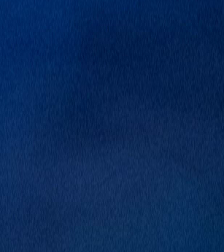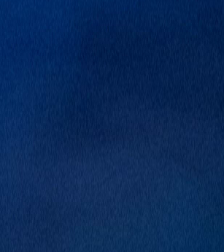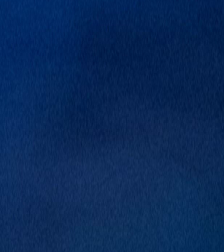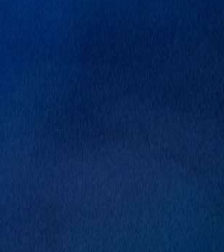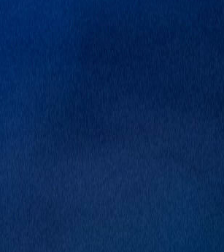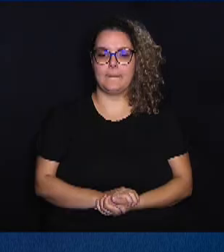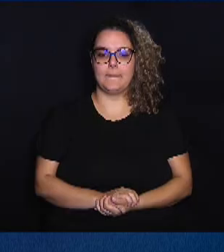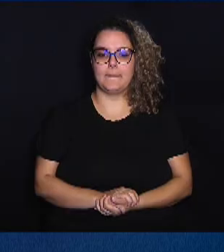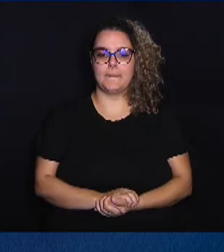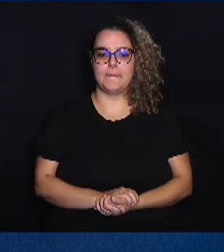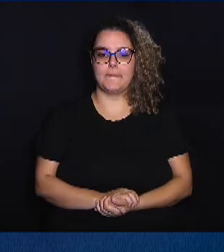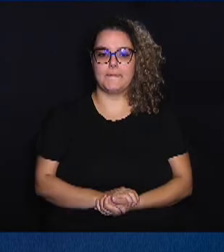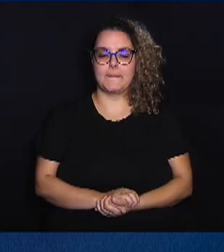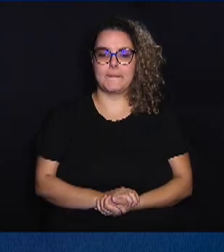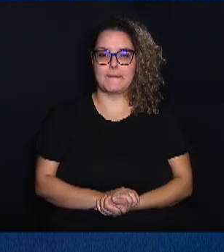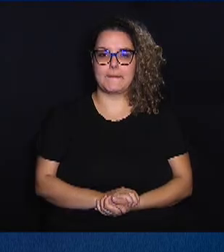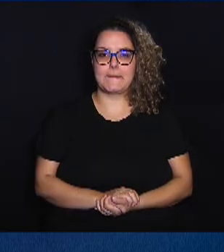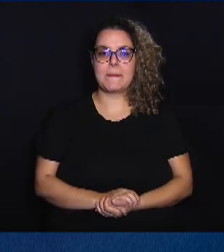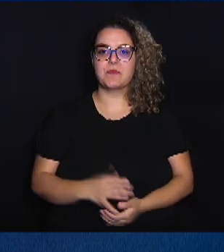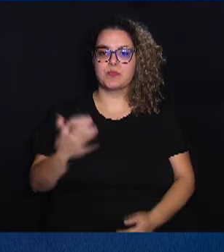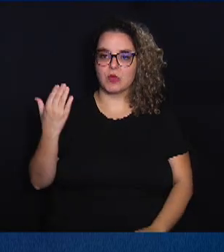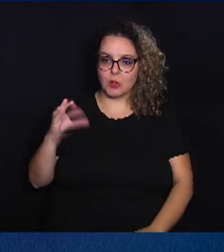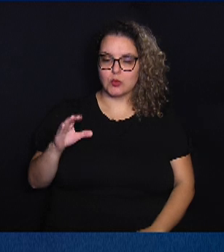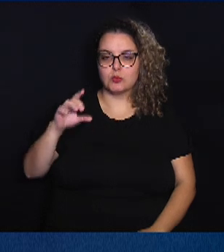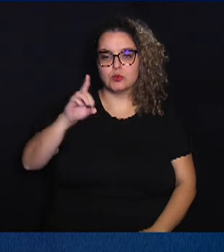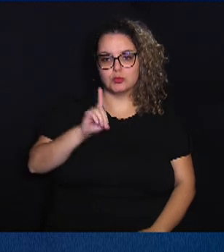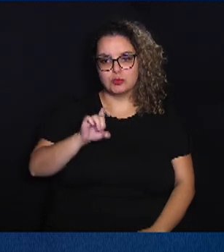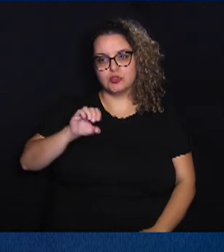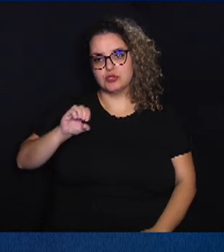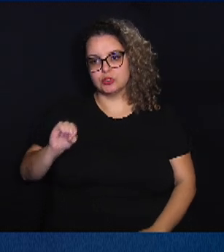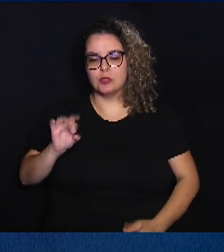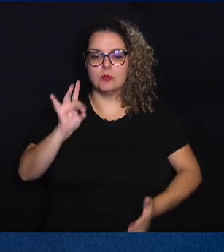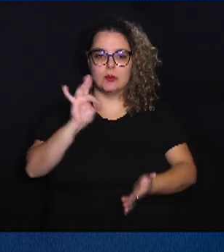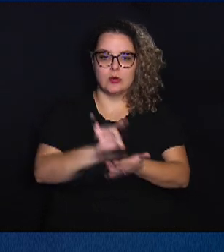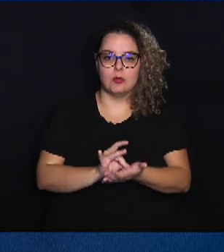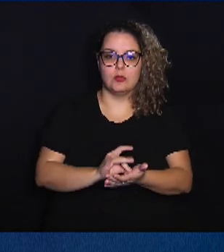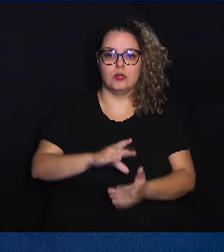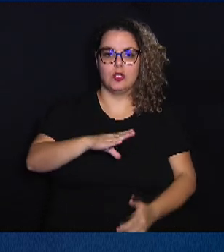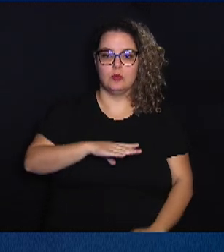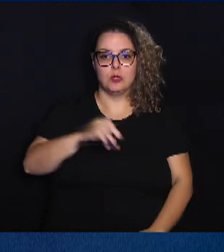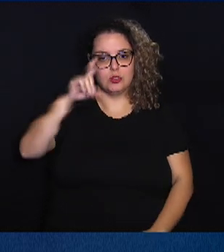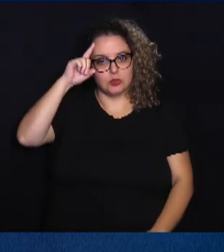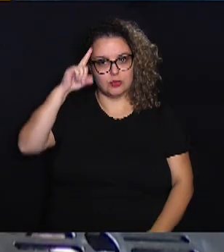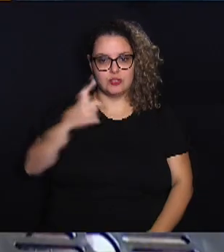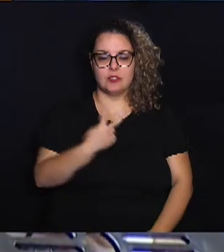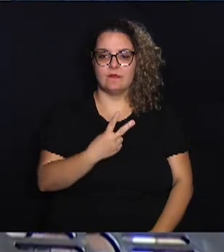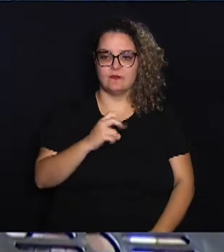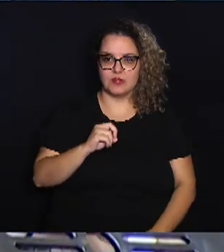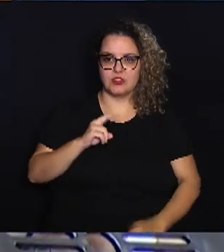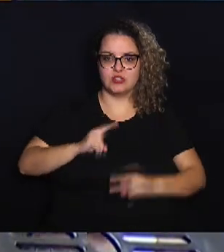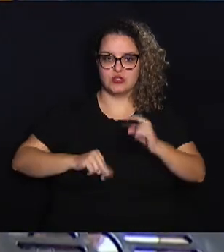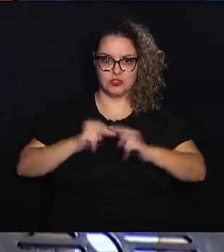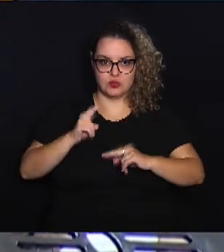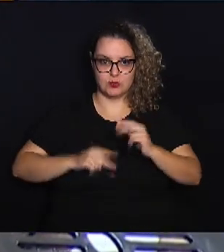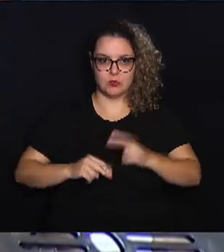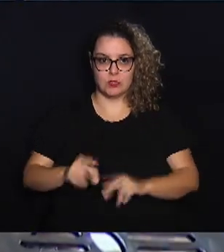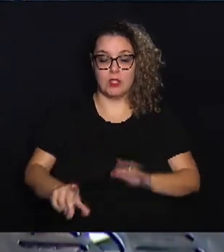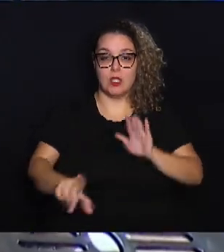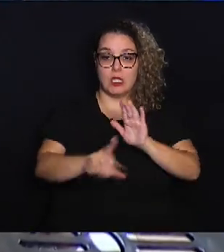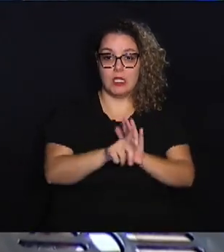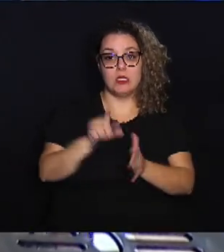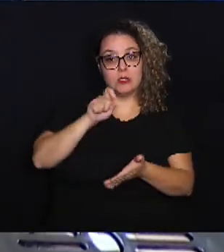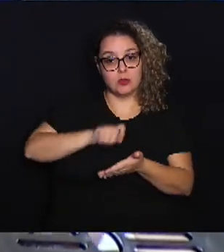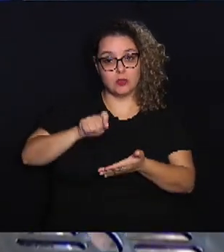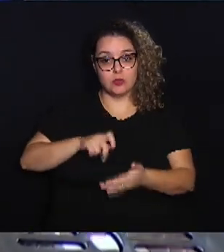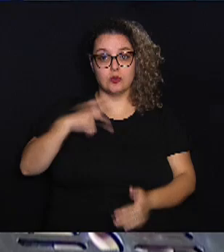oficial da cidade, foi publicada no Diário Oficial do Município do dia 20 de junho. A lei é de autoria do